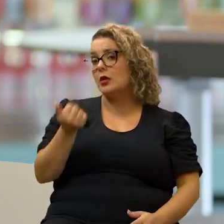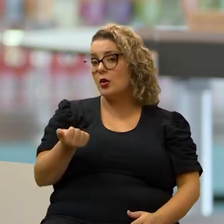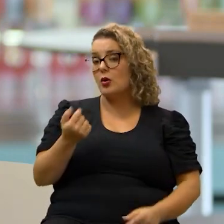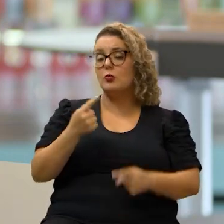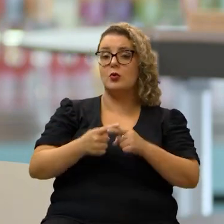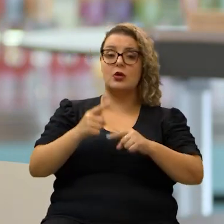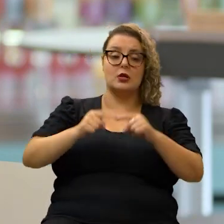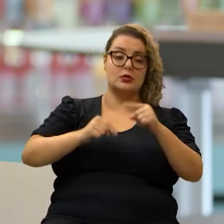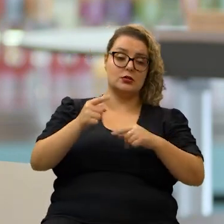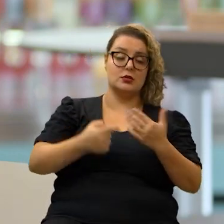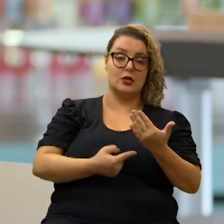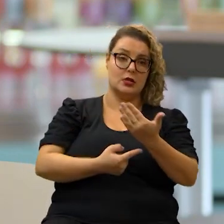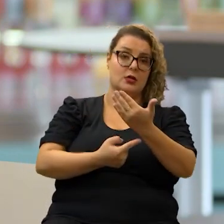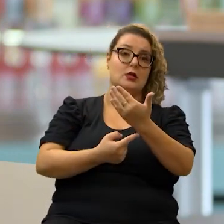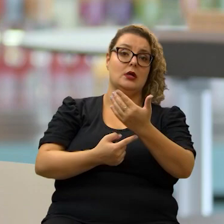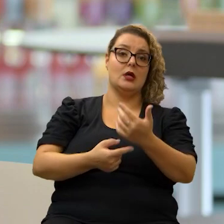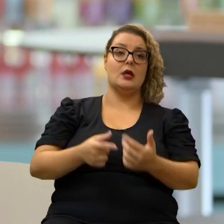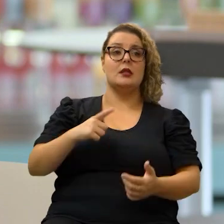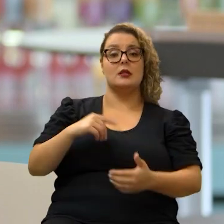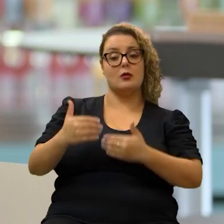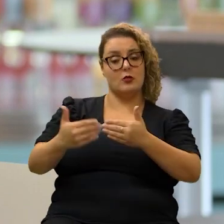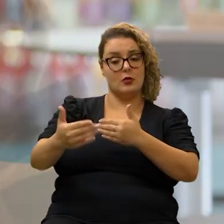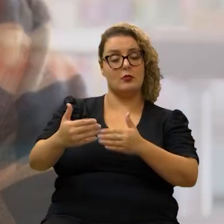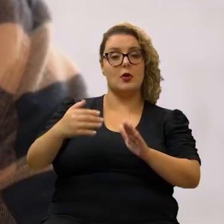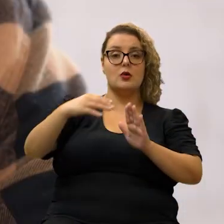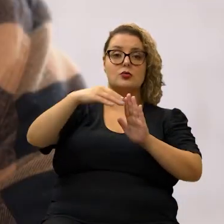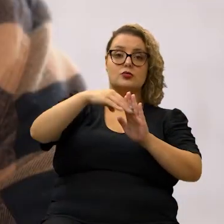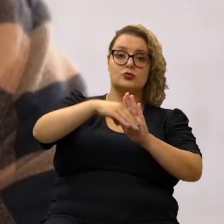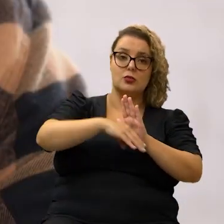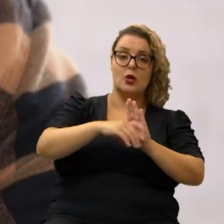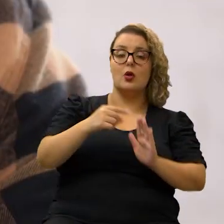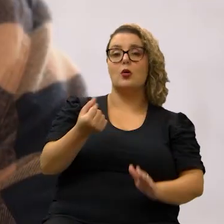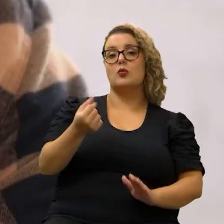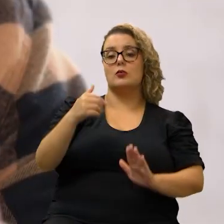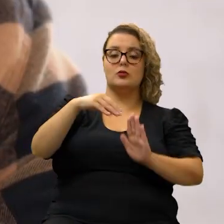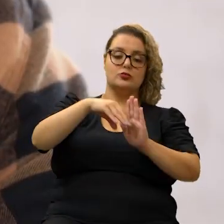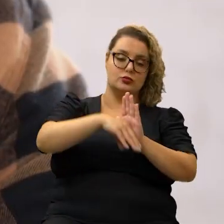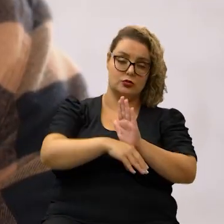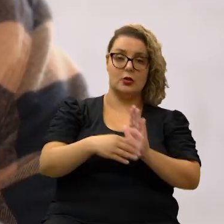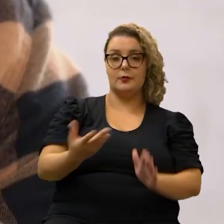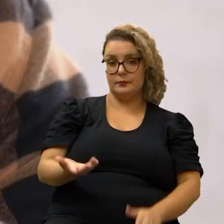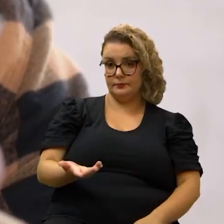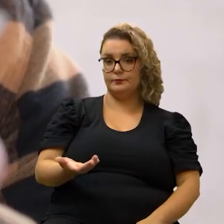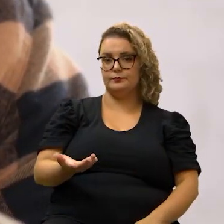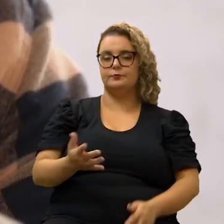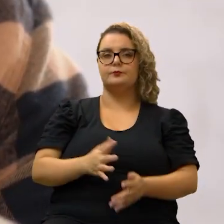esses produtos tecnológicos eles tendem ao longo do tempo e caem de preço então